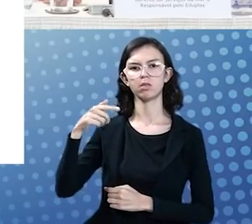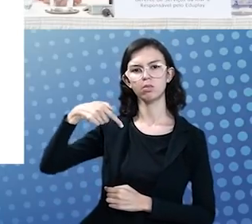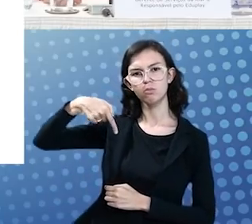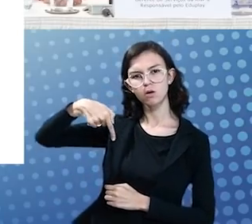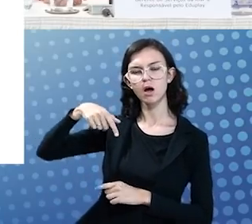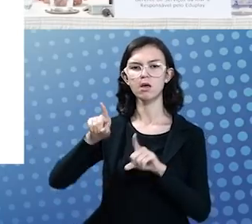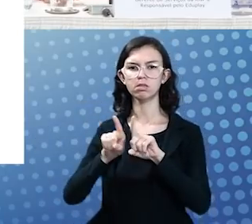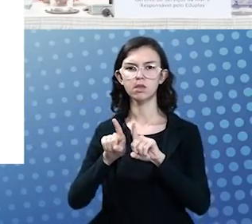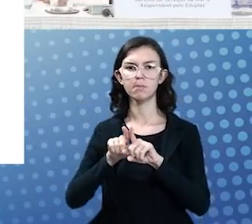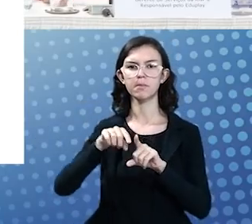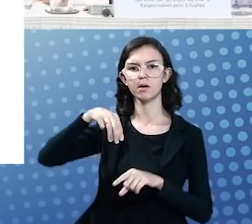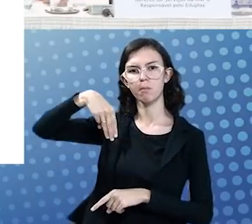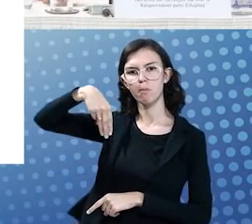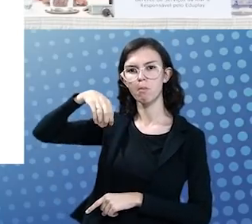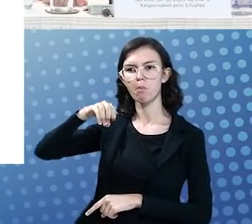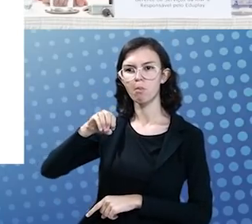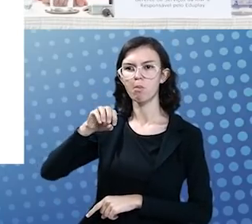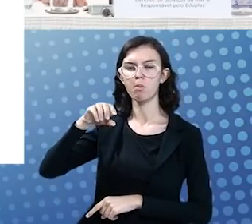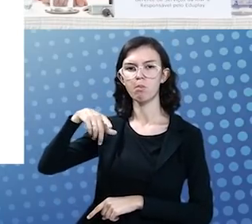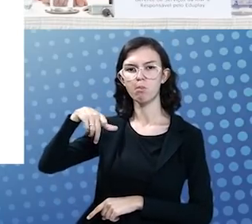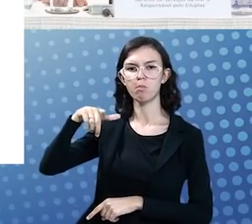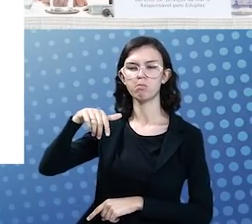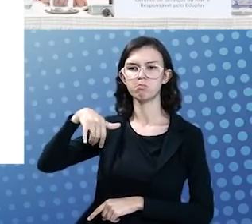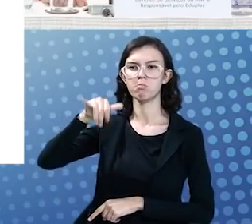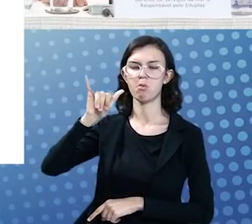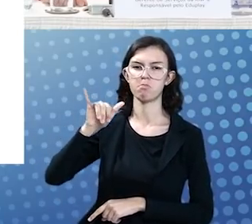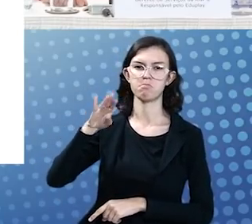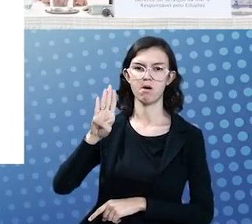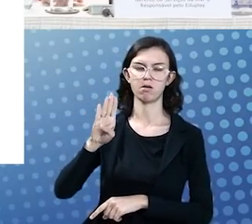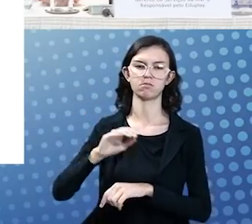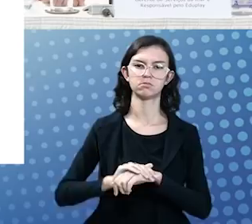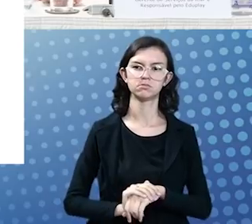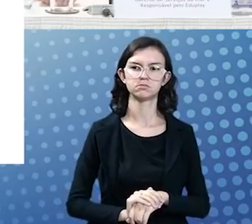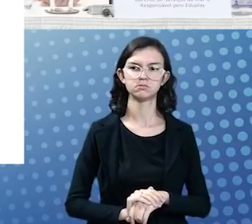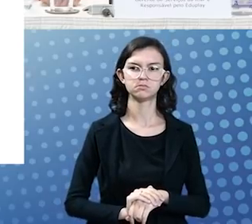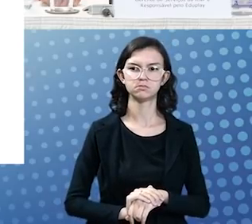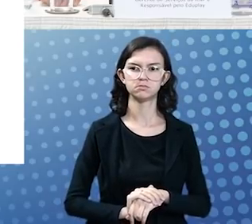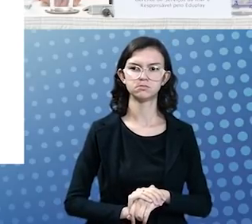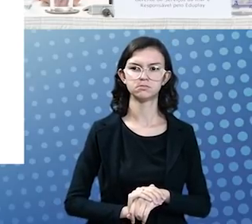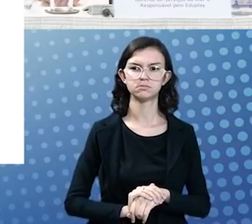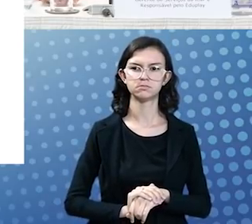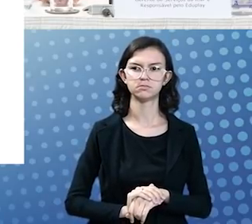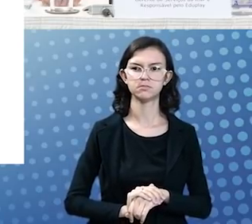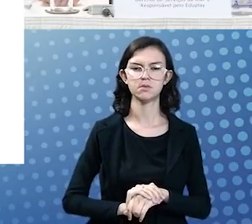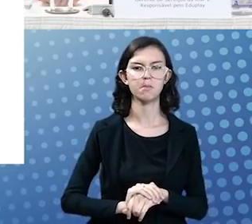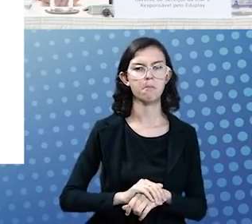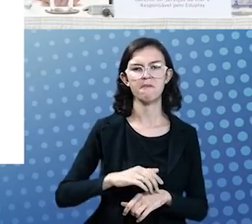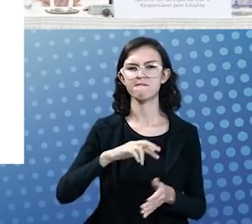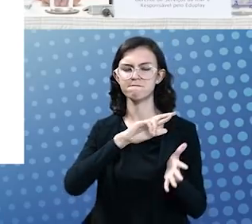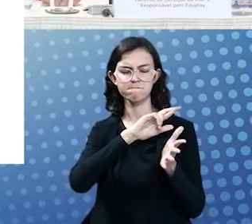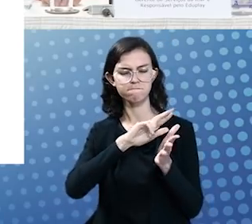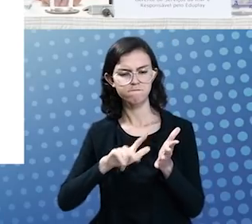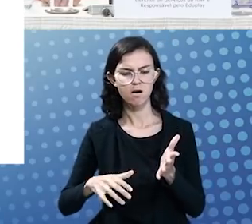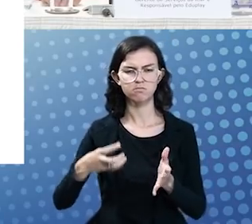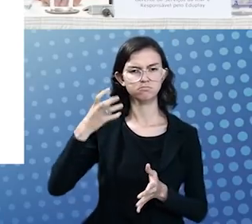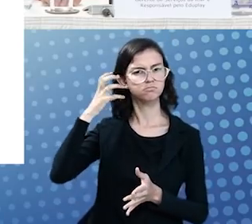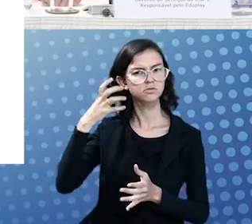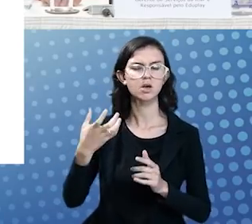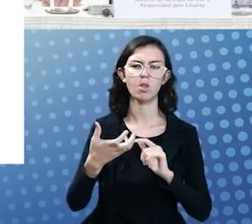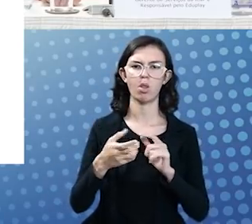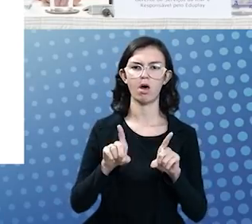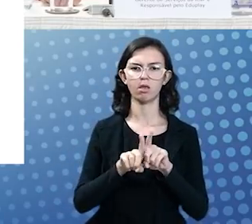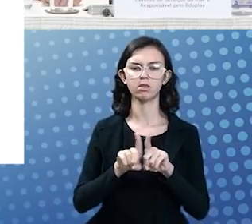até formatos mobile, e isso é indiferente para o dispositivo e